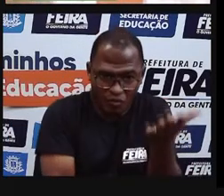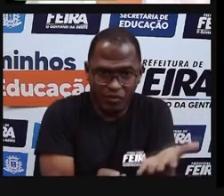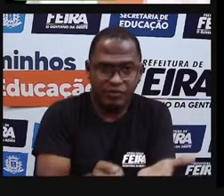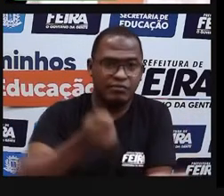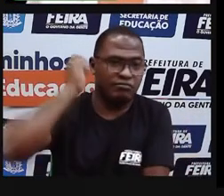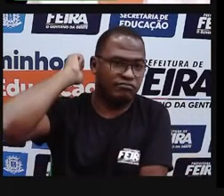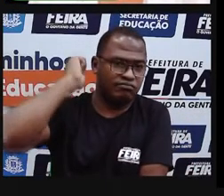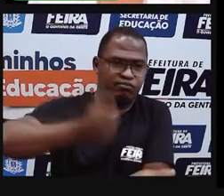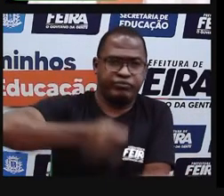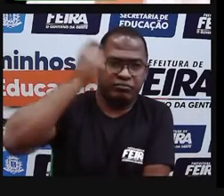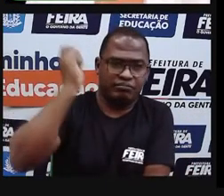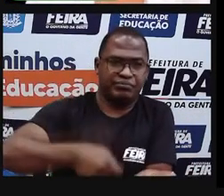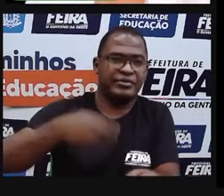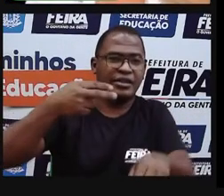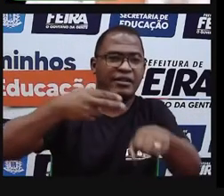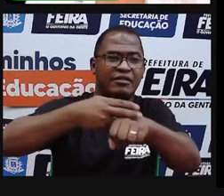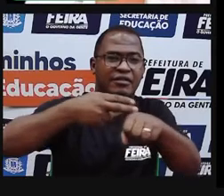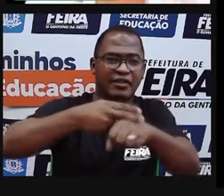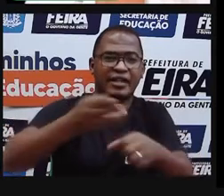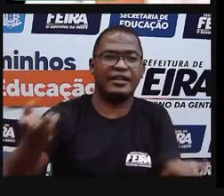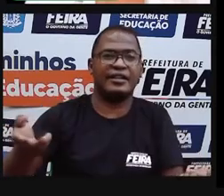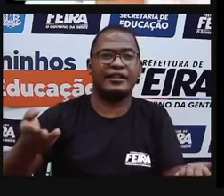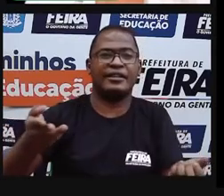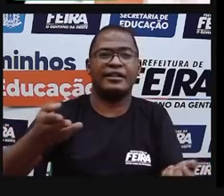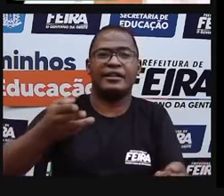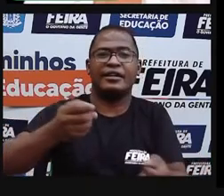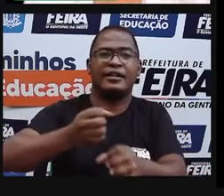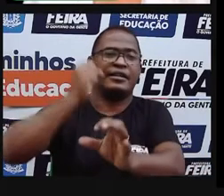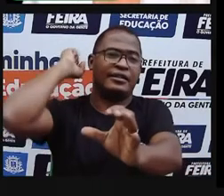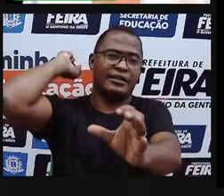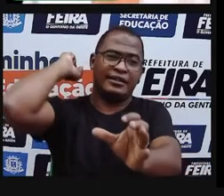hoje, que não tinha antigamente. Ele precisou ser adaptado.